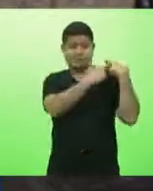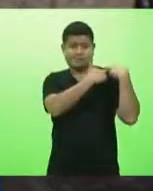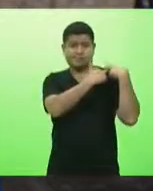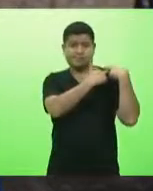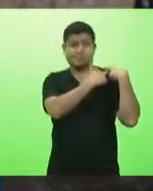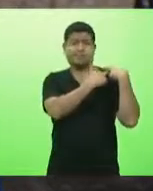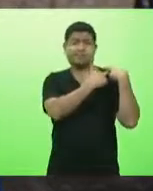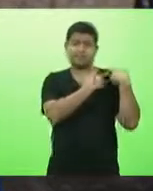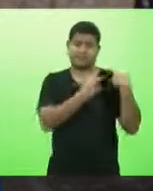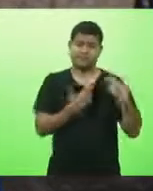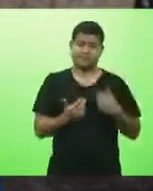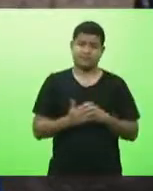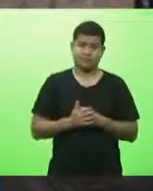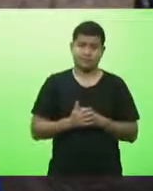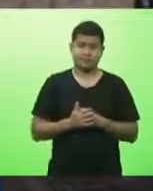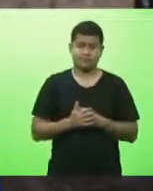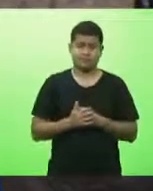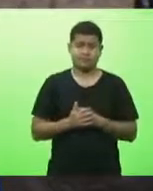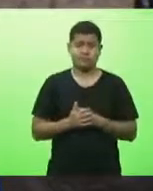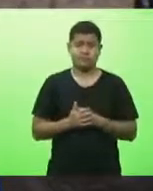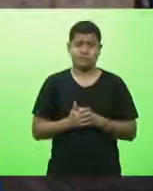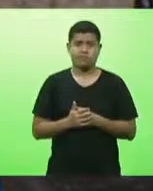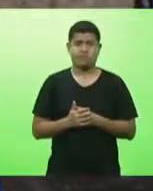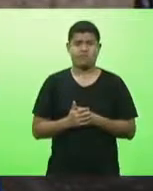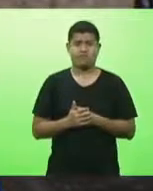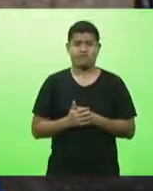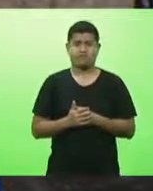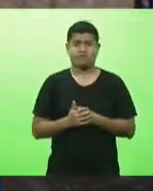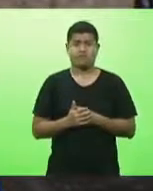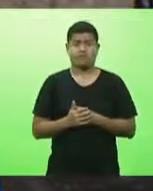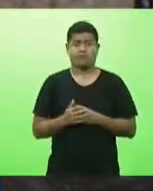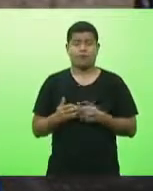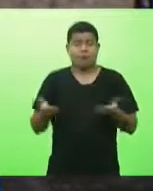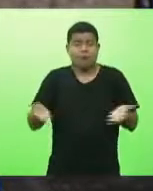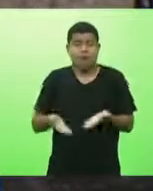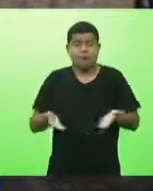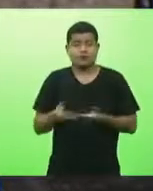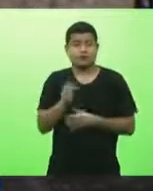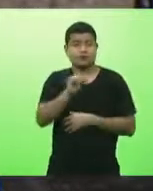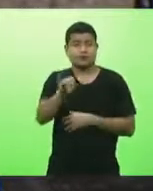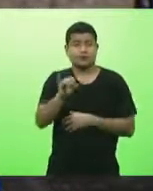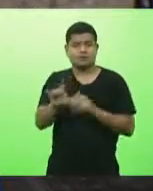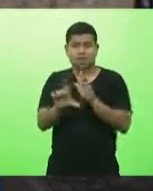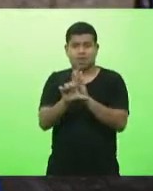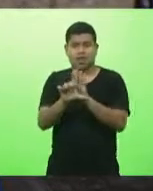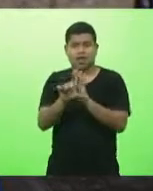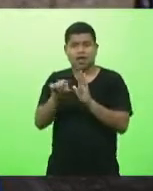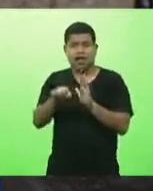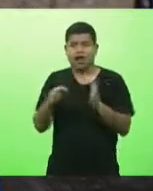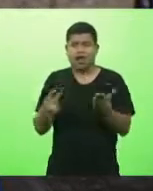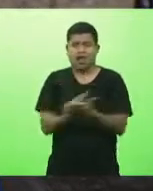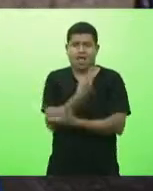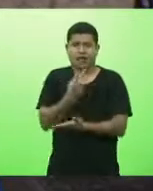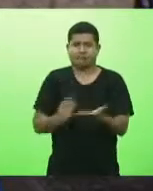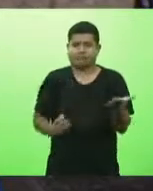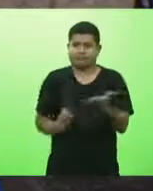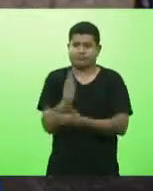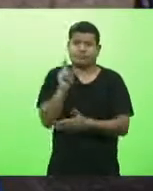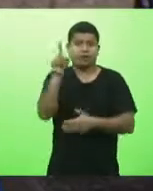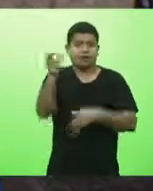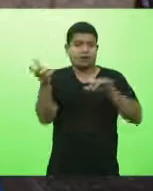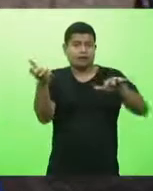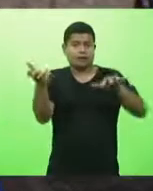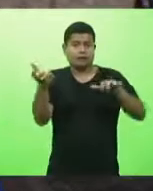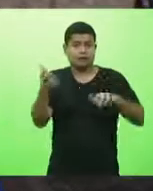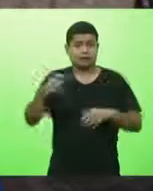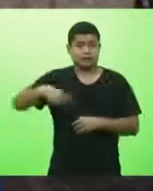que Santa Catarina decida por Santa Catarina hoje se uma lei errada é aprovada em Brasília nós somos